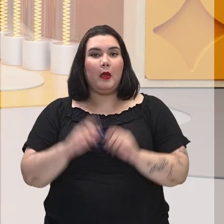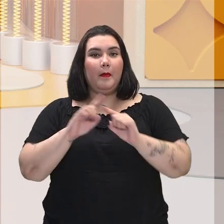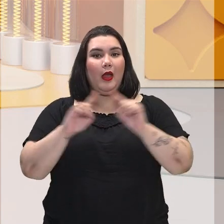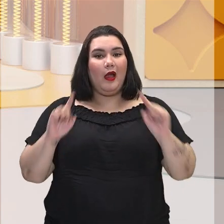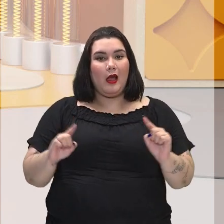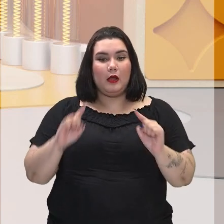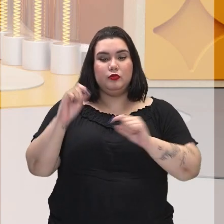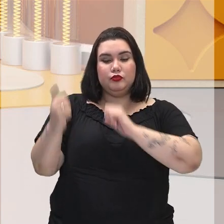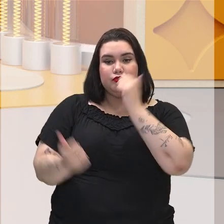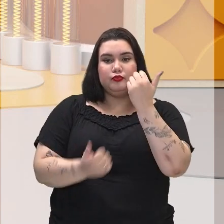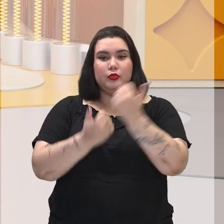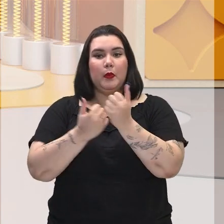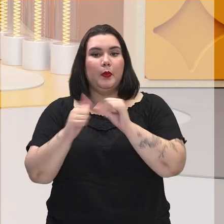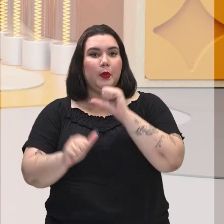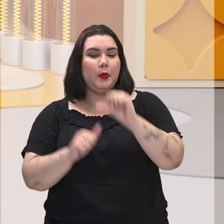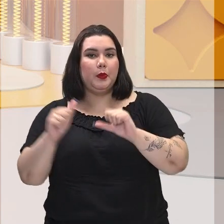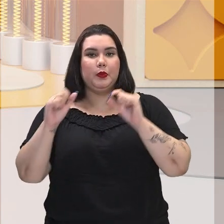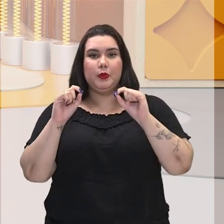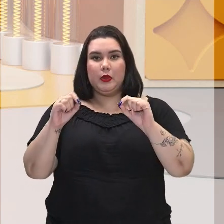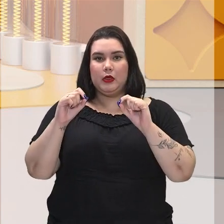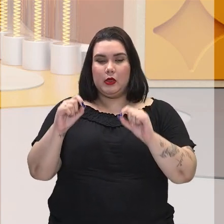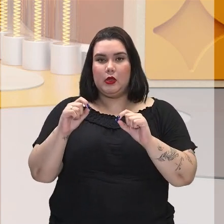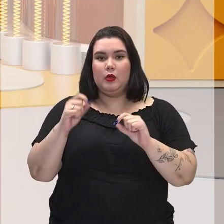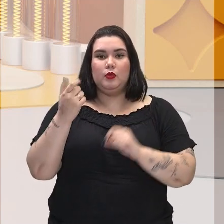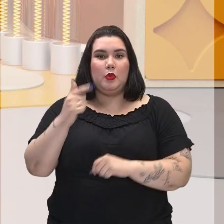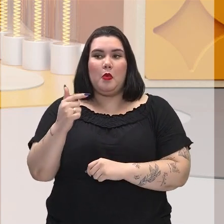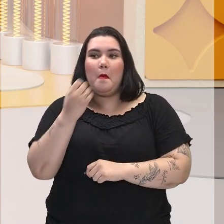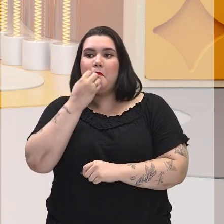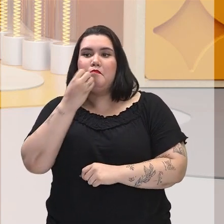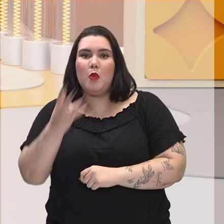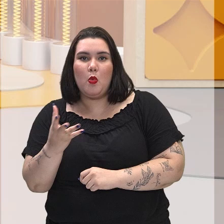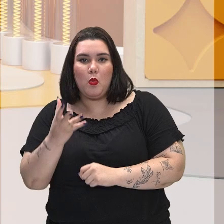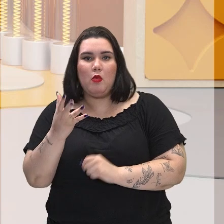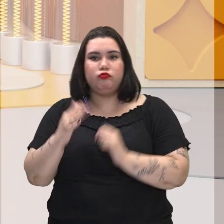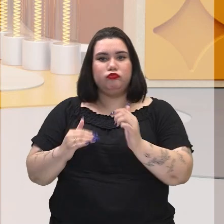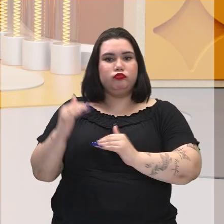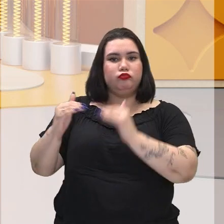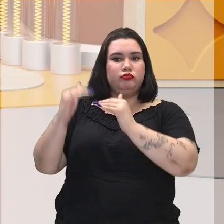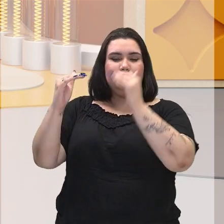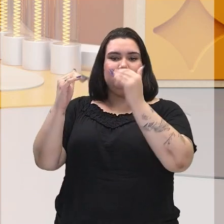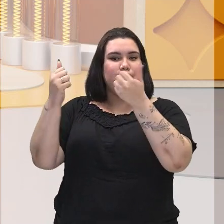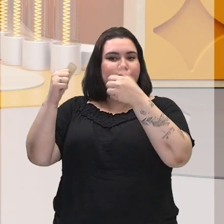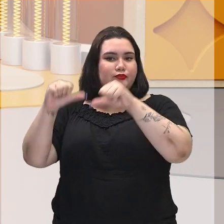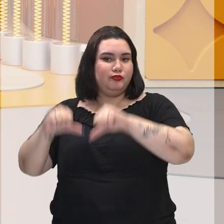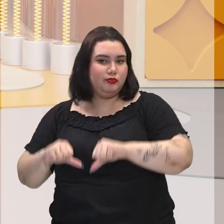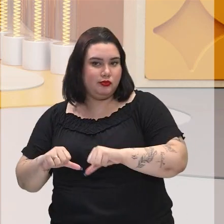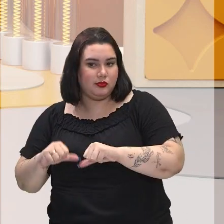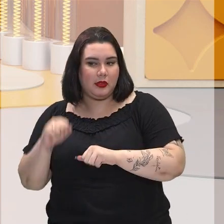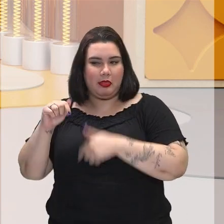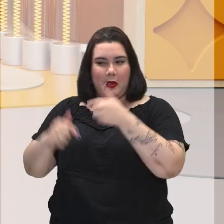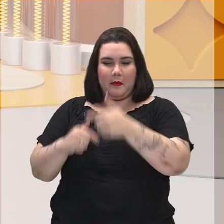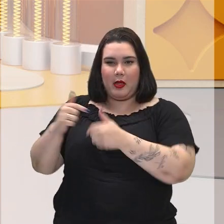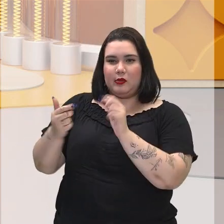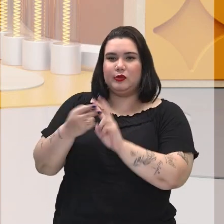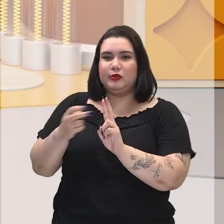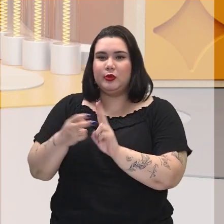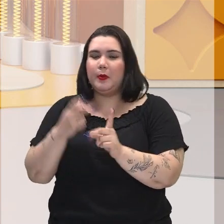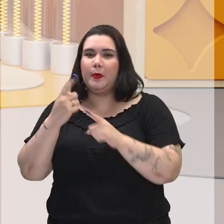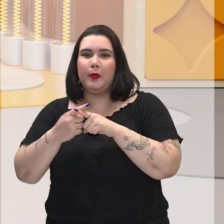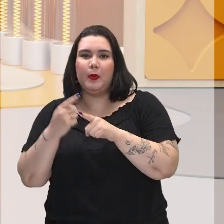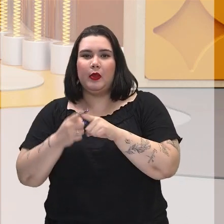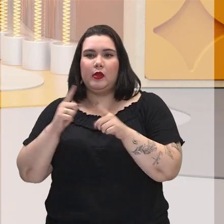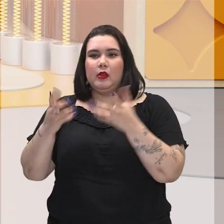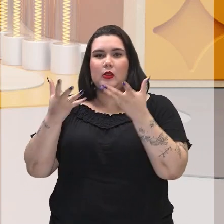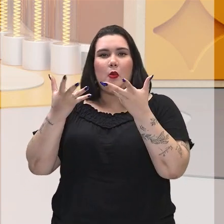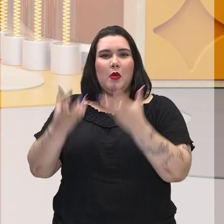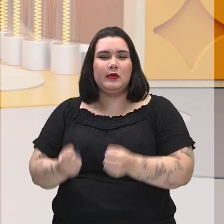substituída por conta da não eficácia do trabalho indígena, porque eles não se submetiam